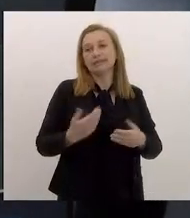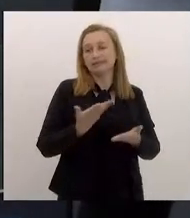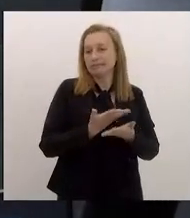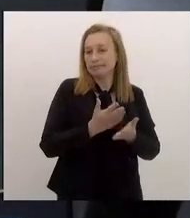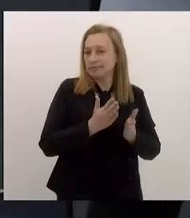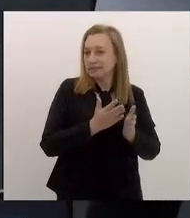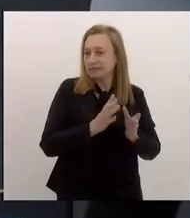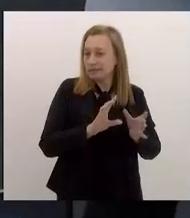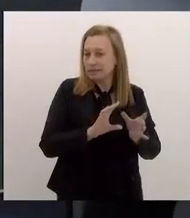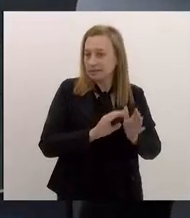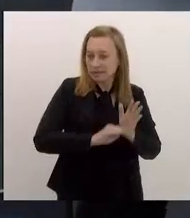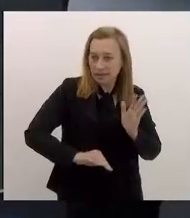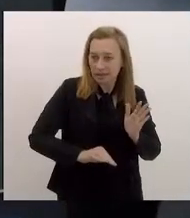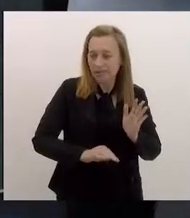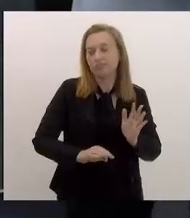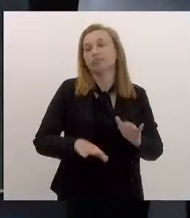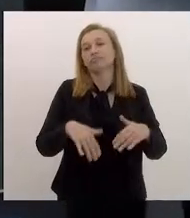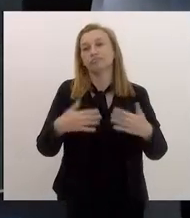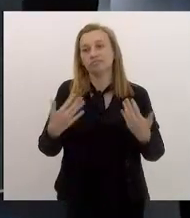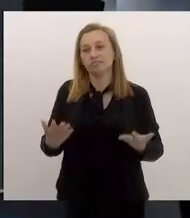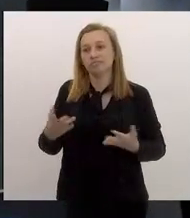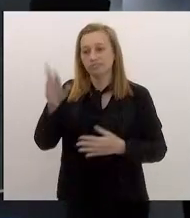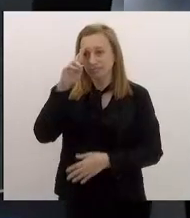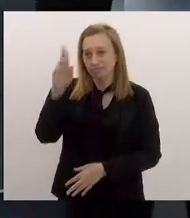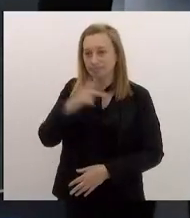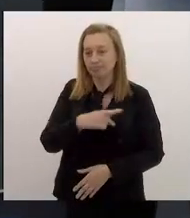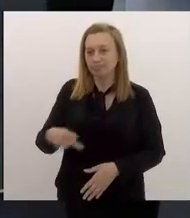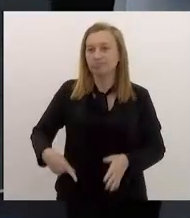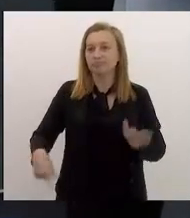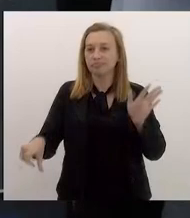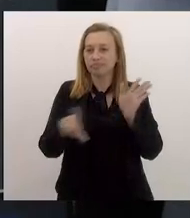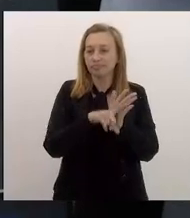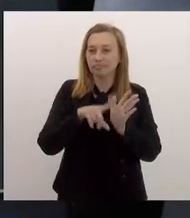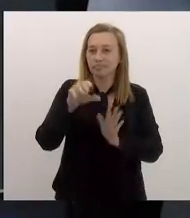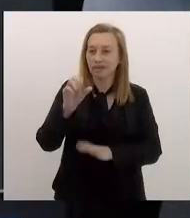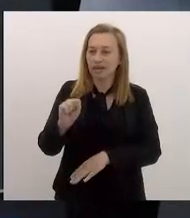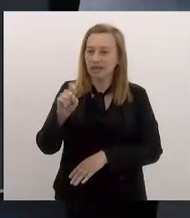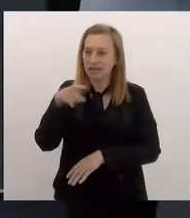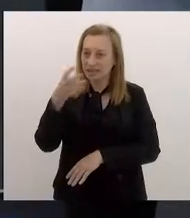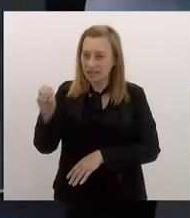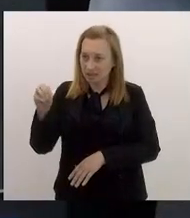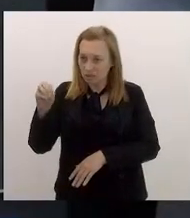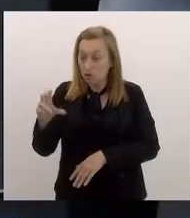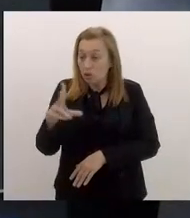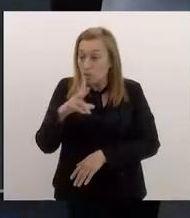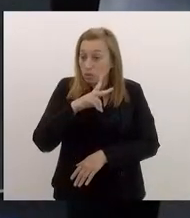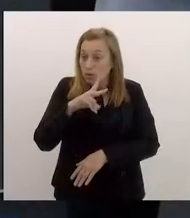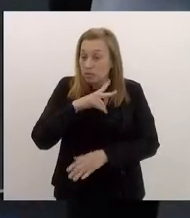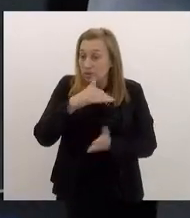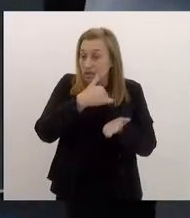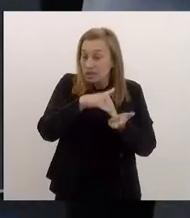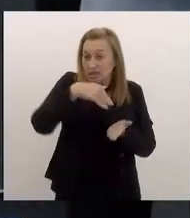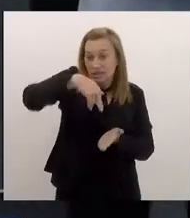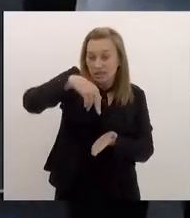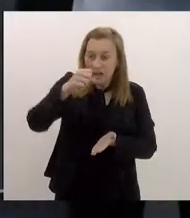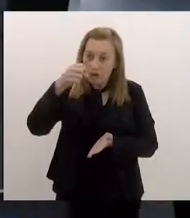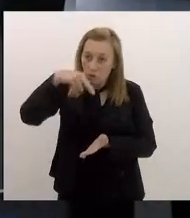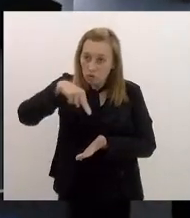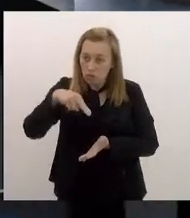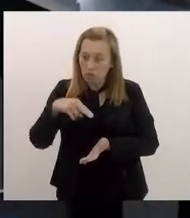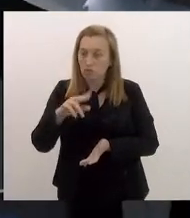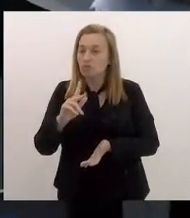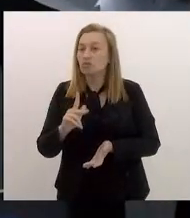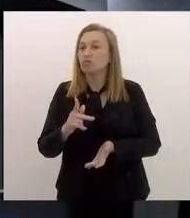Além disso, senhor presidente, na lei da adesão, o próprio secretário Nelson Rocha